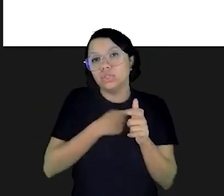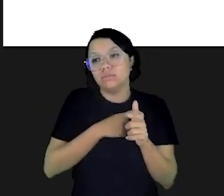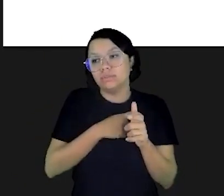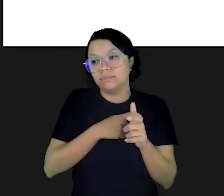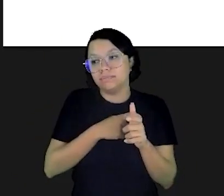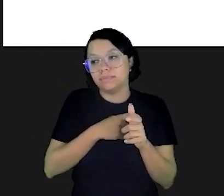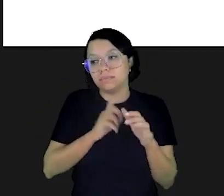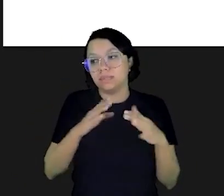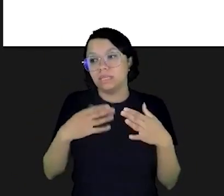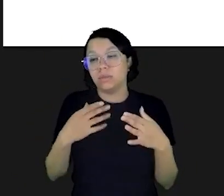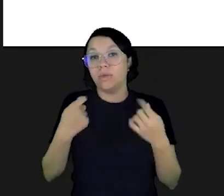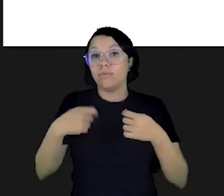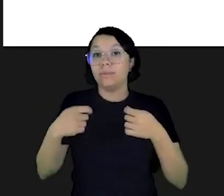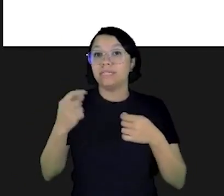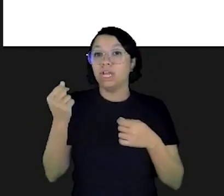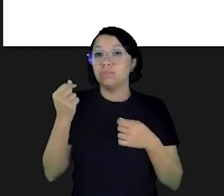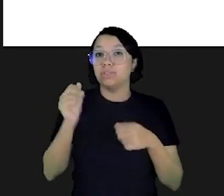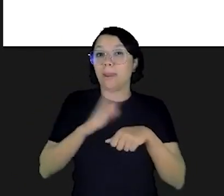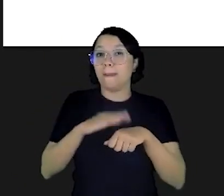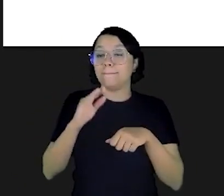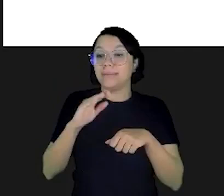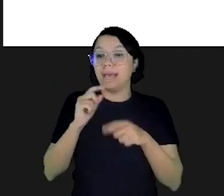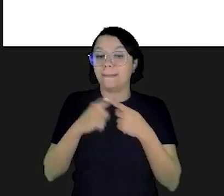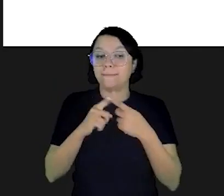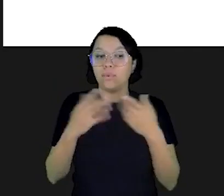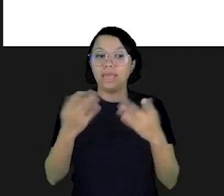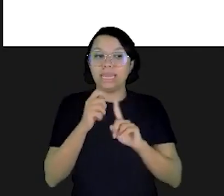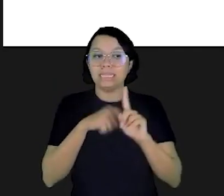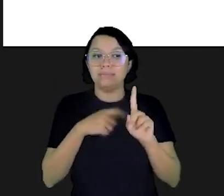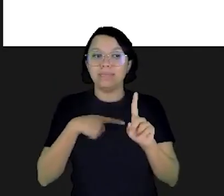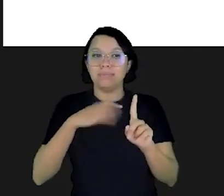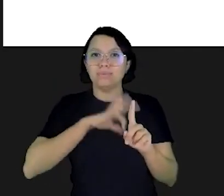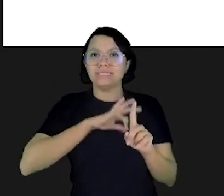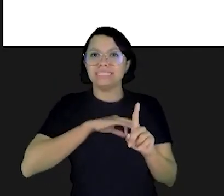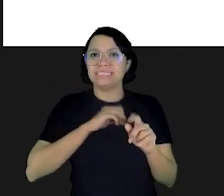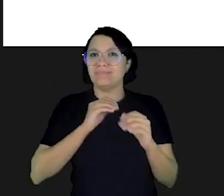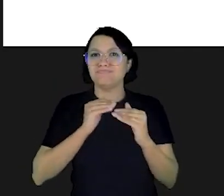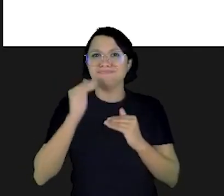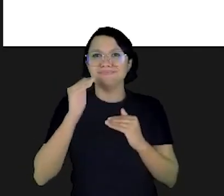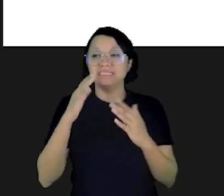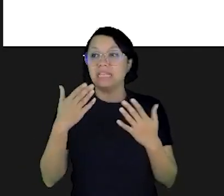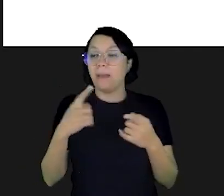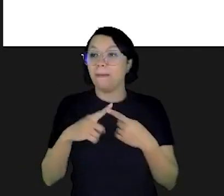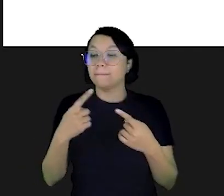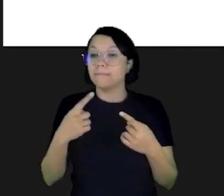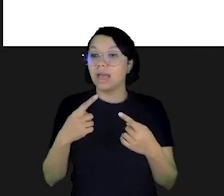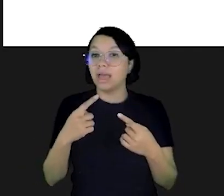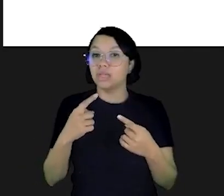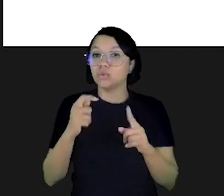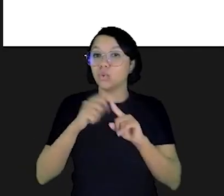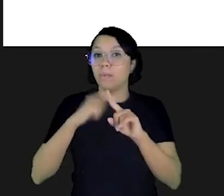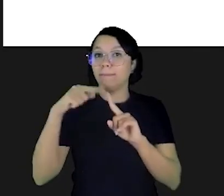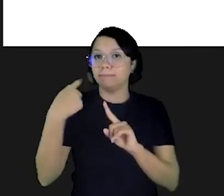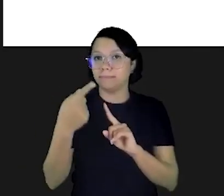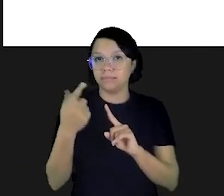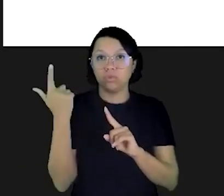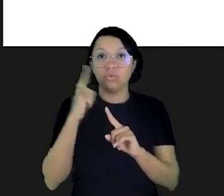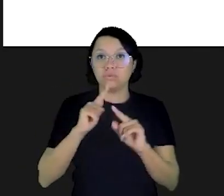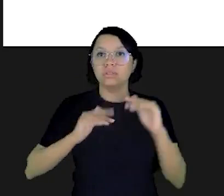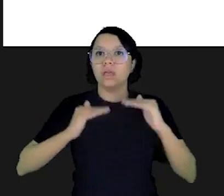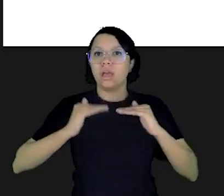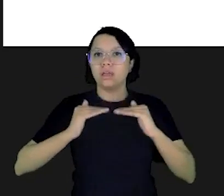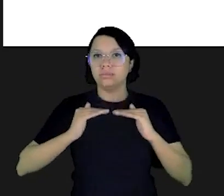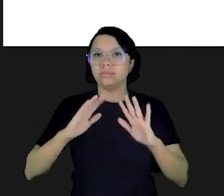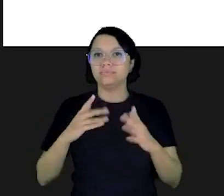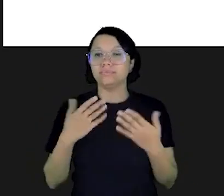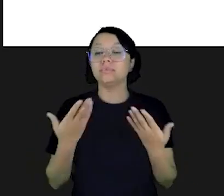pessoa não quer se endividar e ela diz não não eu vou precisar aqui de um dinheirinho adicional porque nesse mês o meu orçamento estourou mas